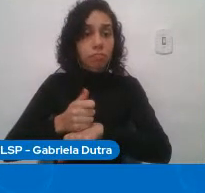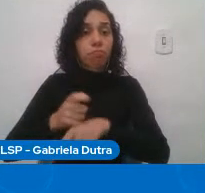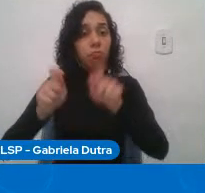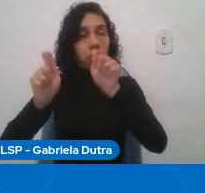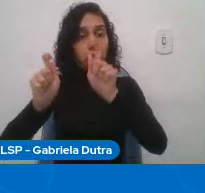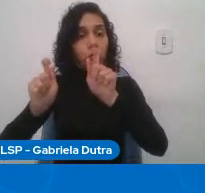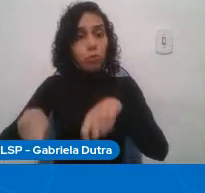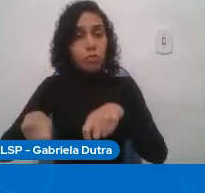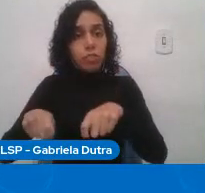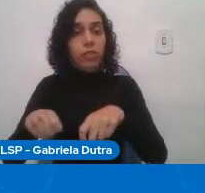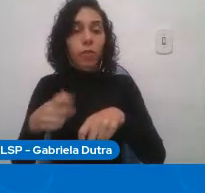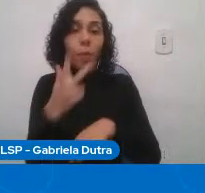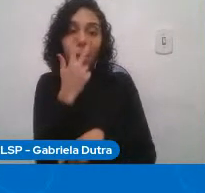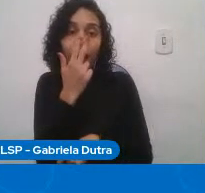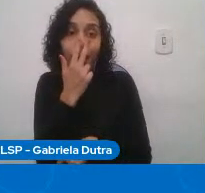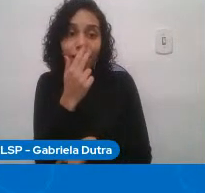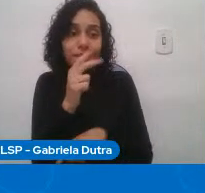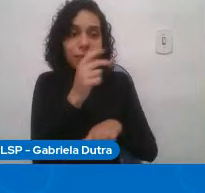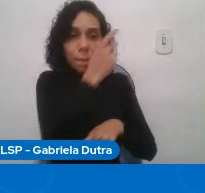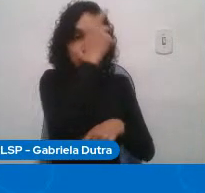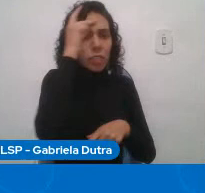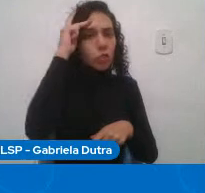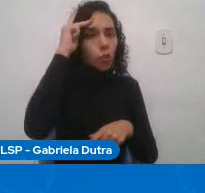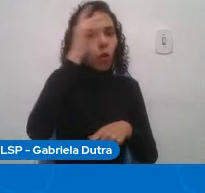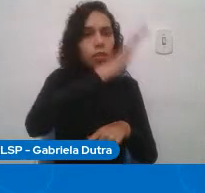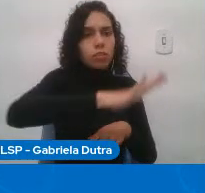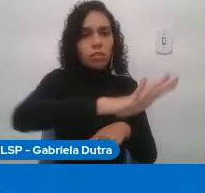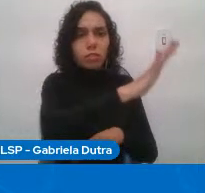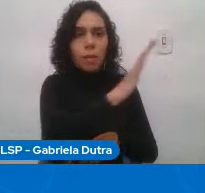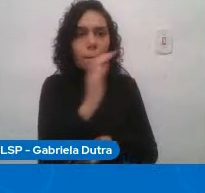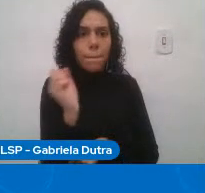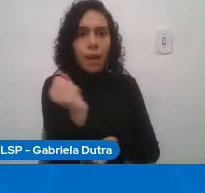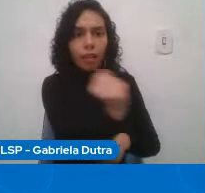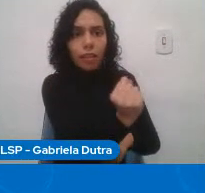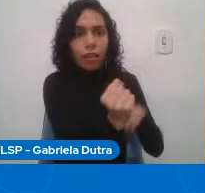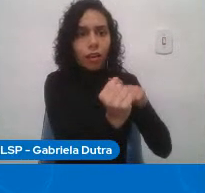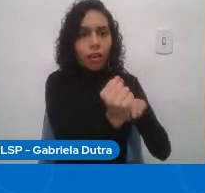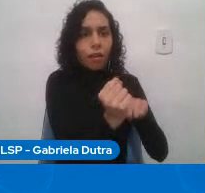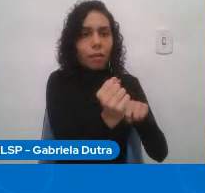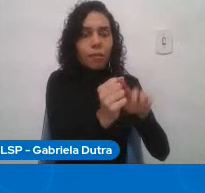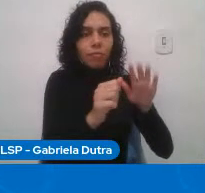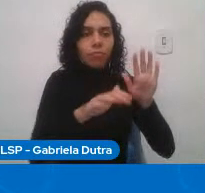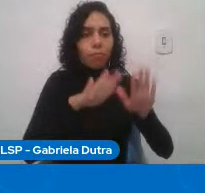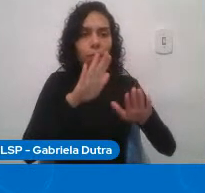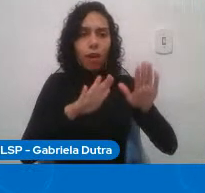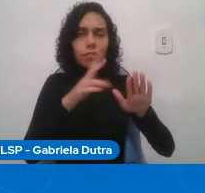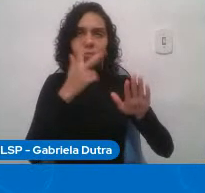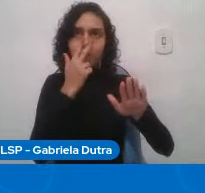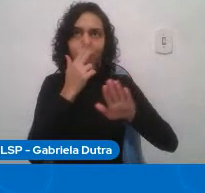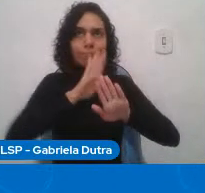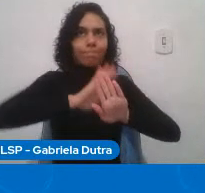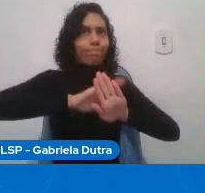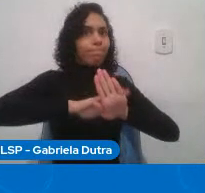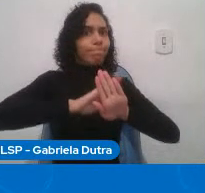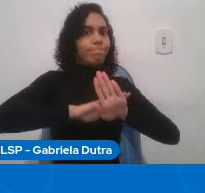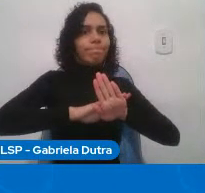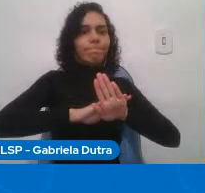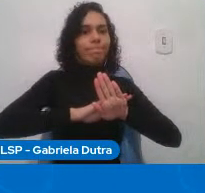responsabilizado por isso. Mas poucas delas você podia fazer isso de modo mais fácil do que sendo um designer de produto.